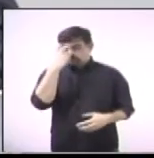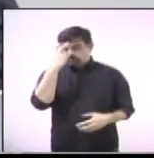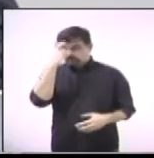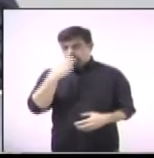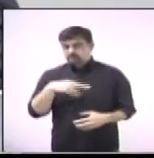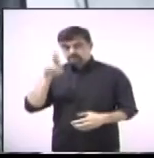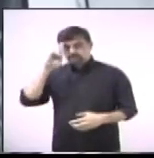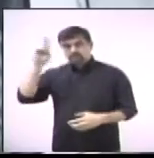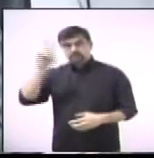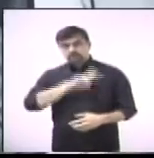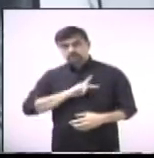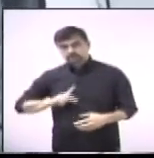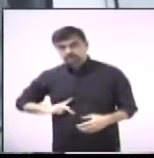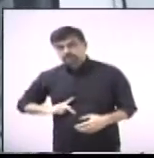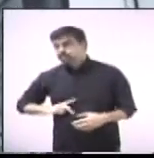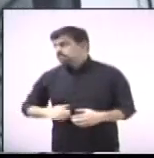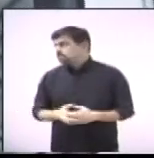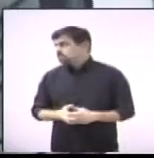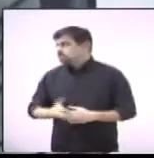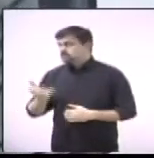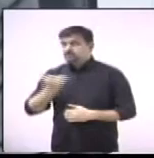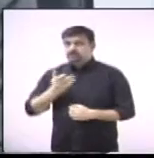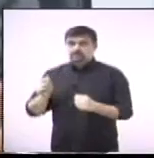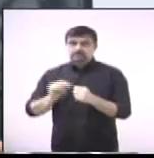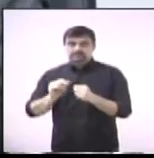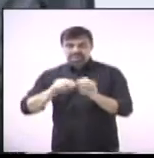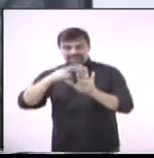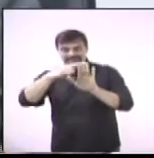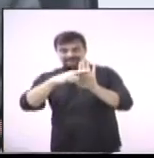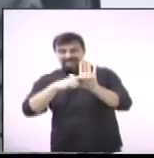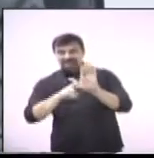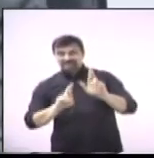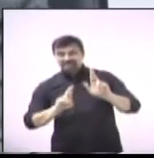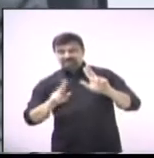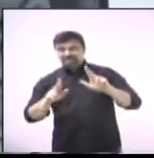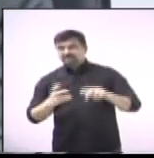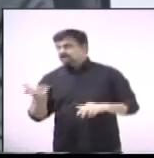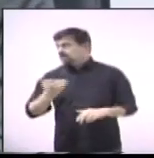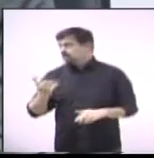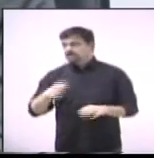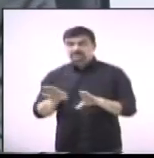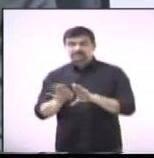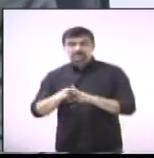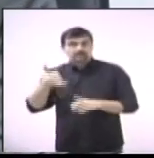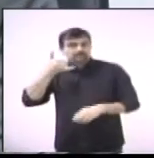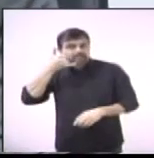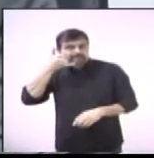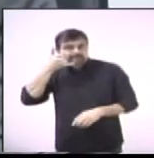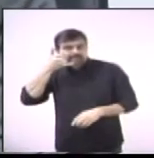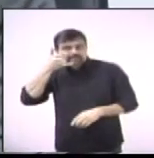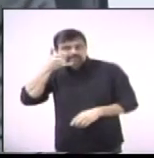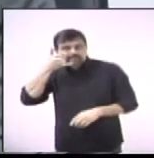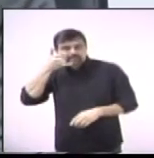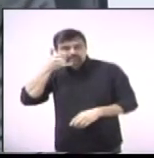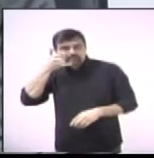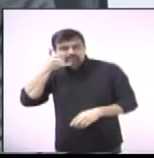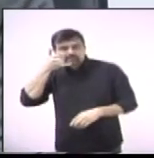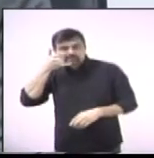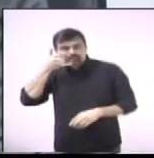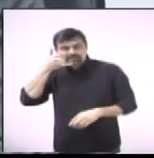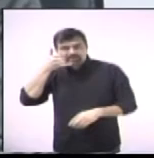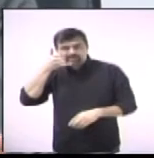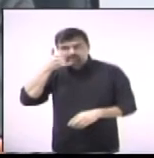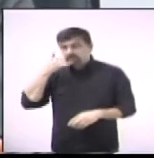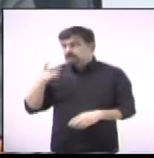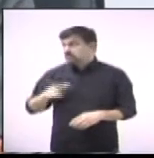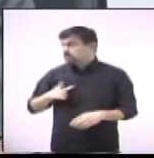Senhor presidente, apenas quebrando um pouquinho o protocolo, eu estava tentando também um contato por telefone, e aí os colegas também